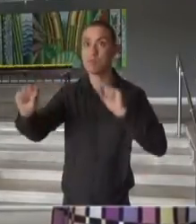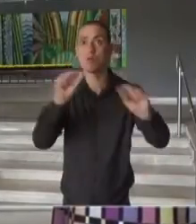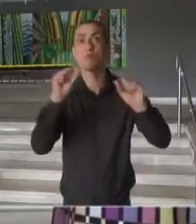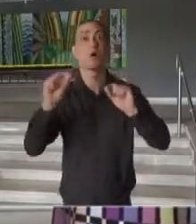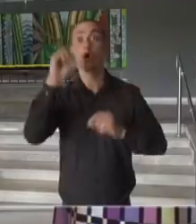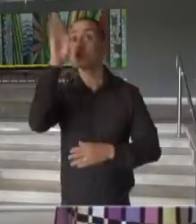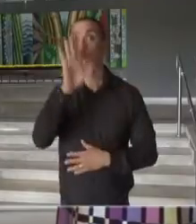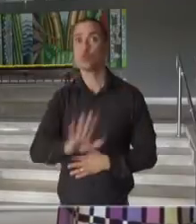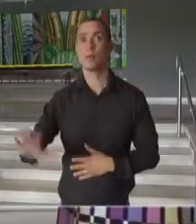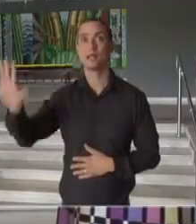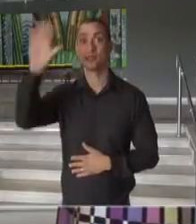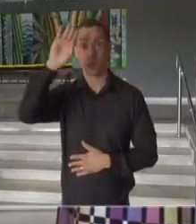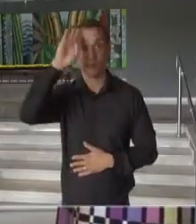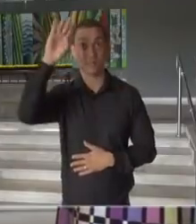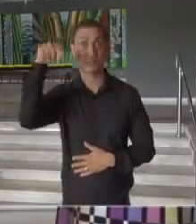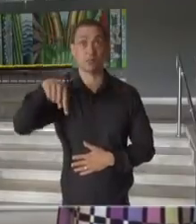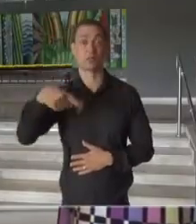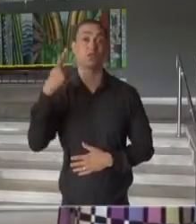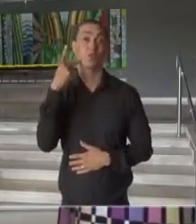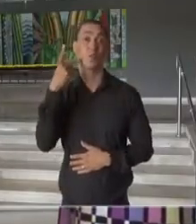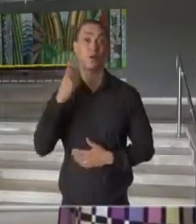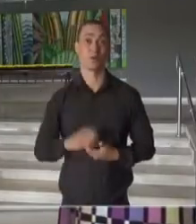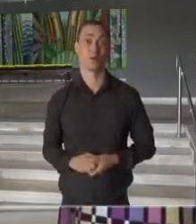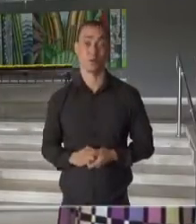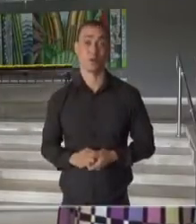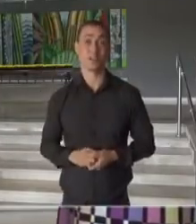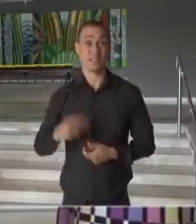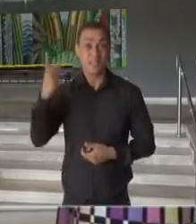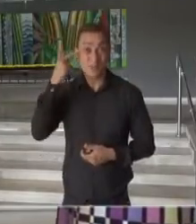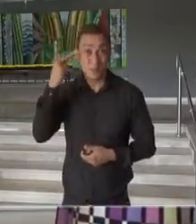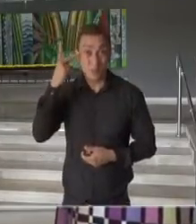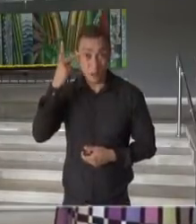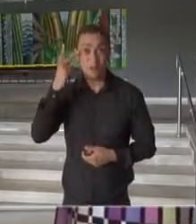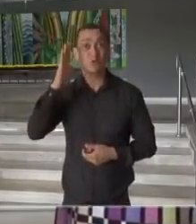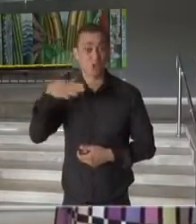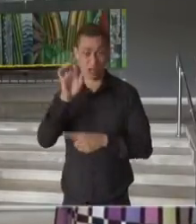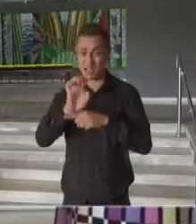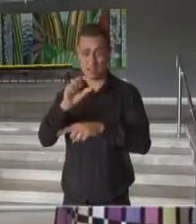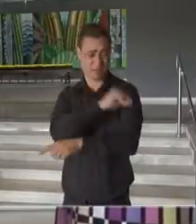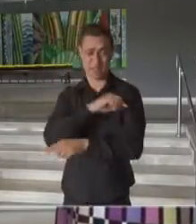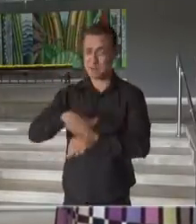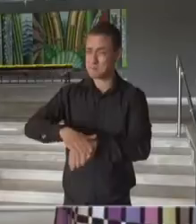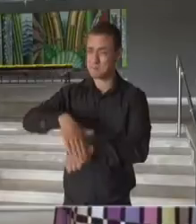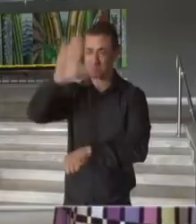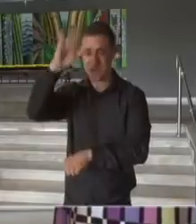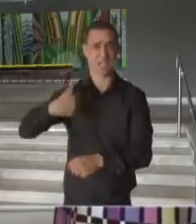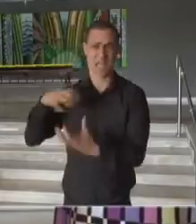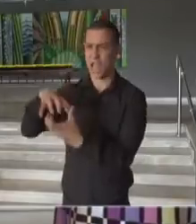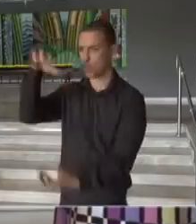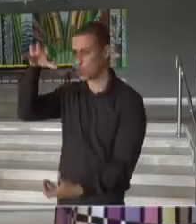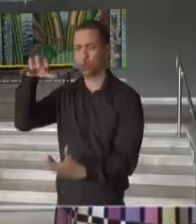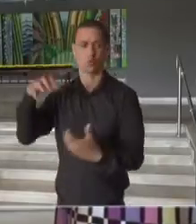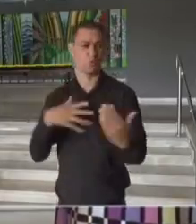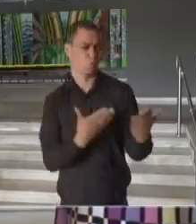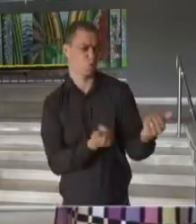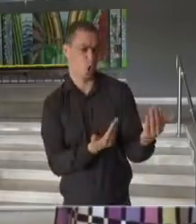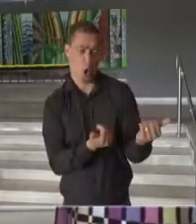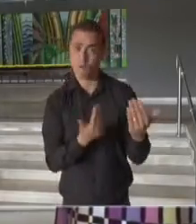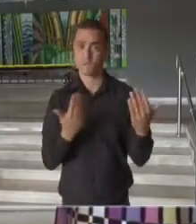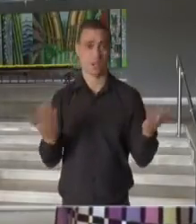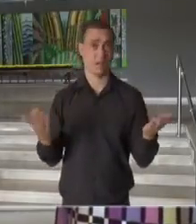país, e especialmente em São Paulo, que, repito, é o estado que mais vacina no Brasil. Mais vacina o público adulto, mais vacina adolescentes,